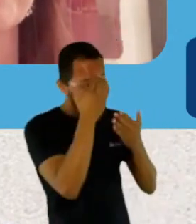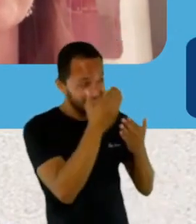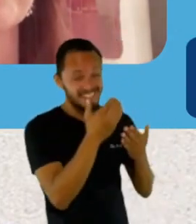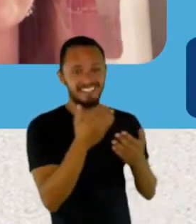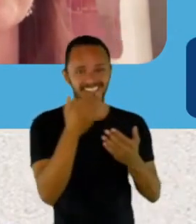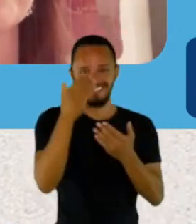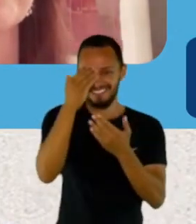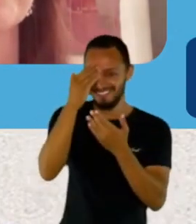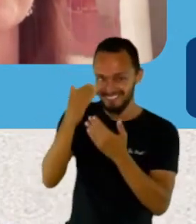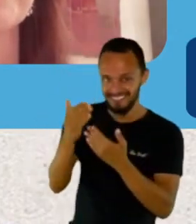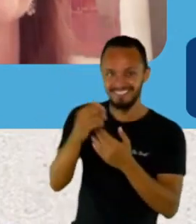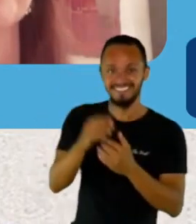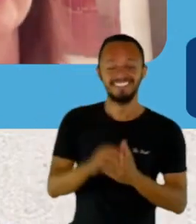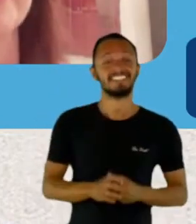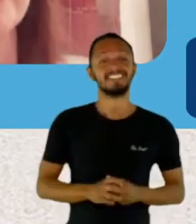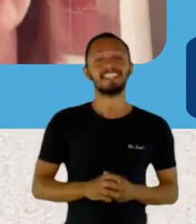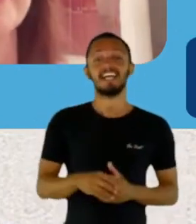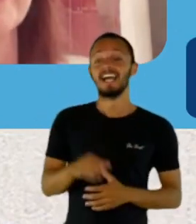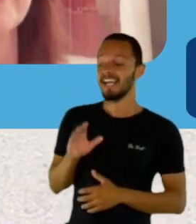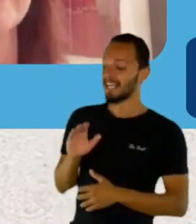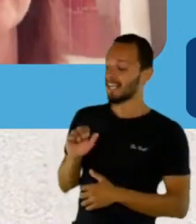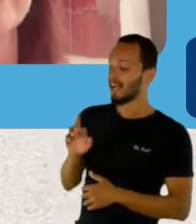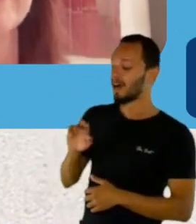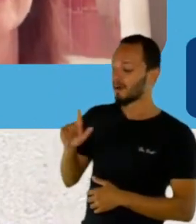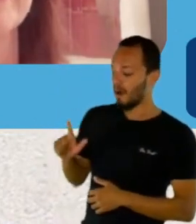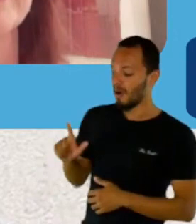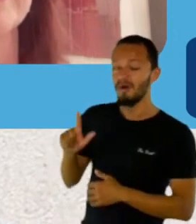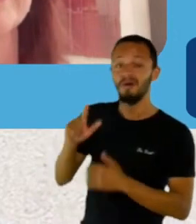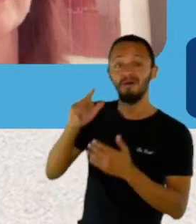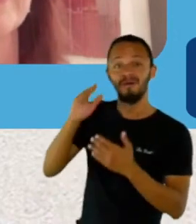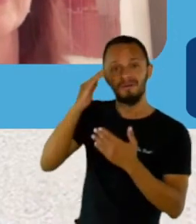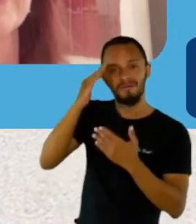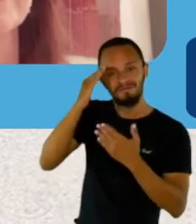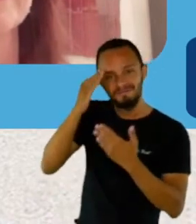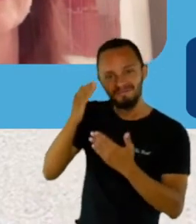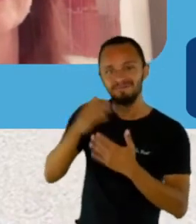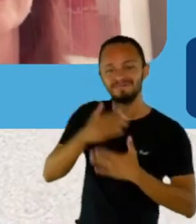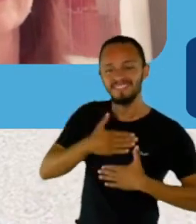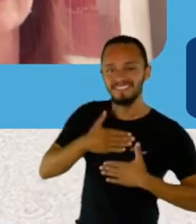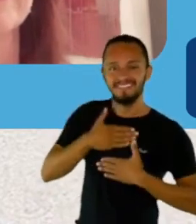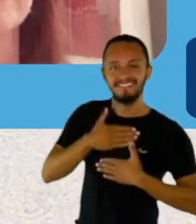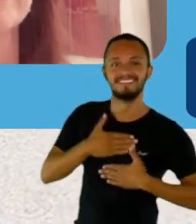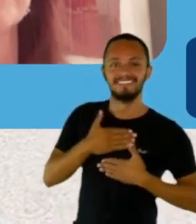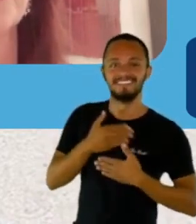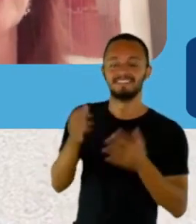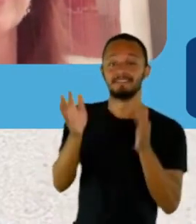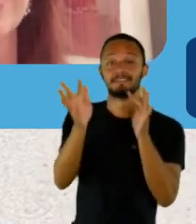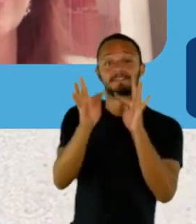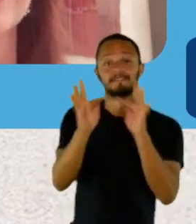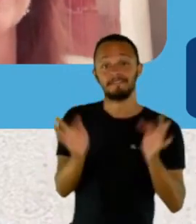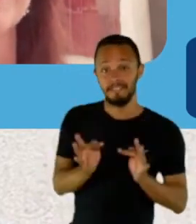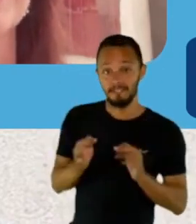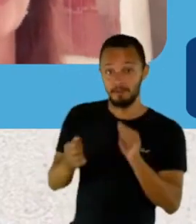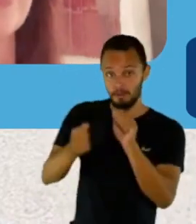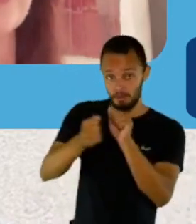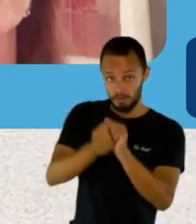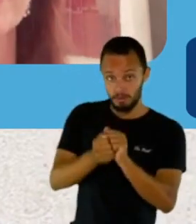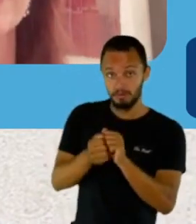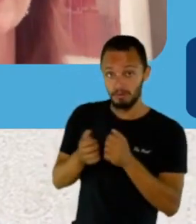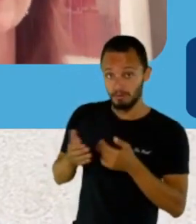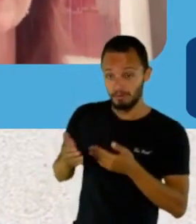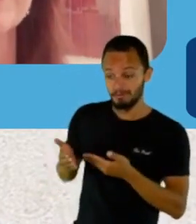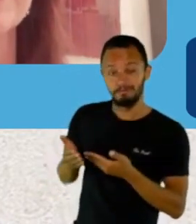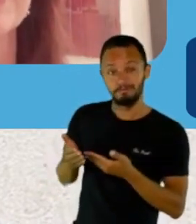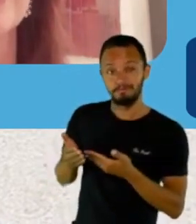Então é isso, Carol. Quero te agradecer para a gente, foi uma conversa maravilhosa, é honra ter você aqui. Muito obrigada. Você é